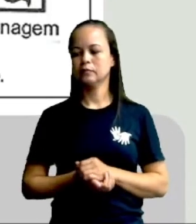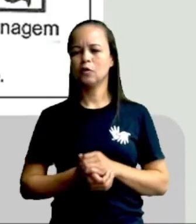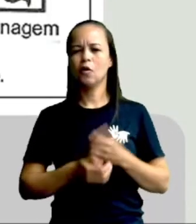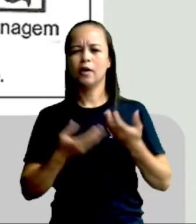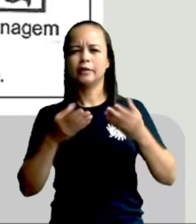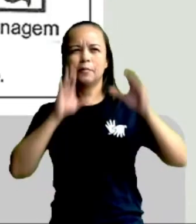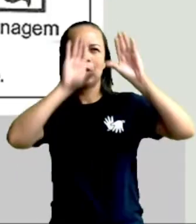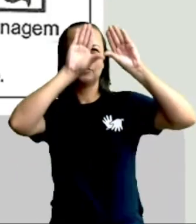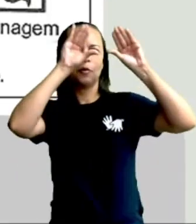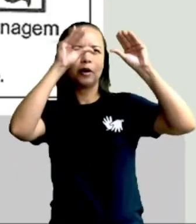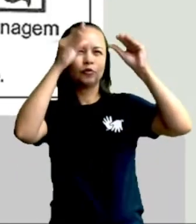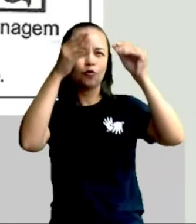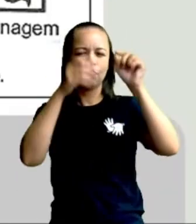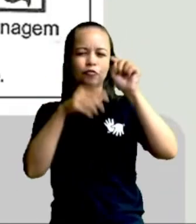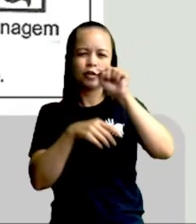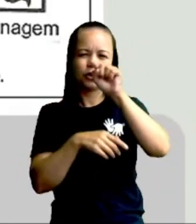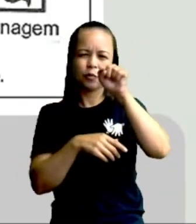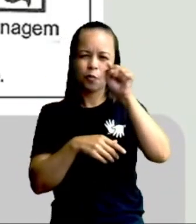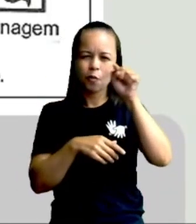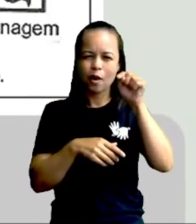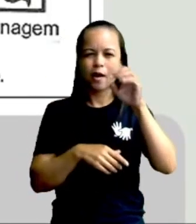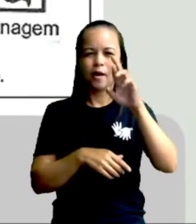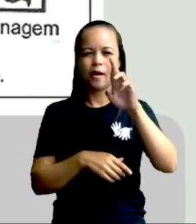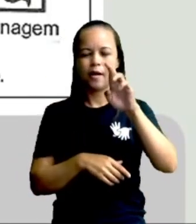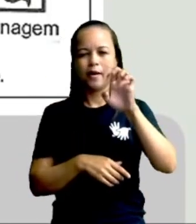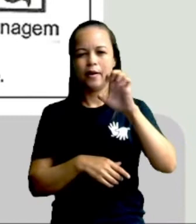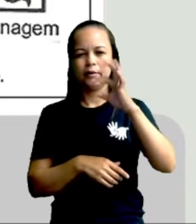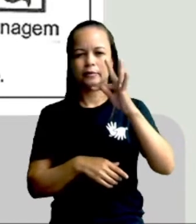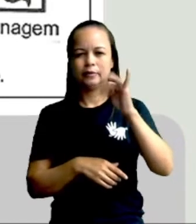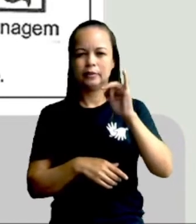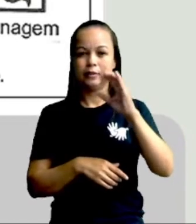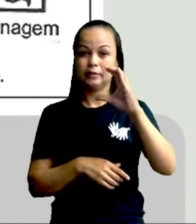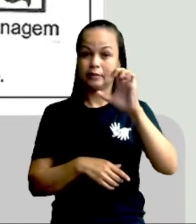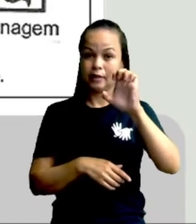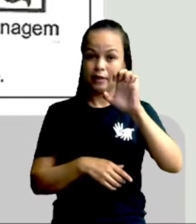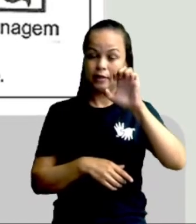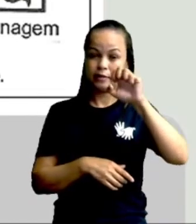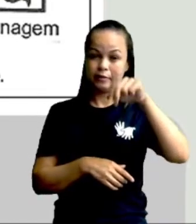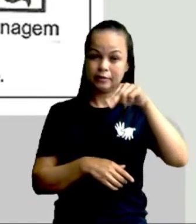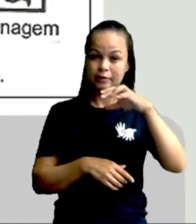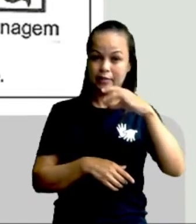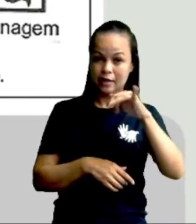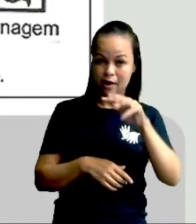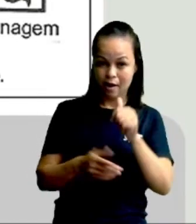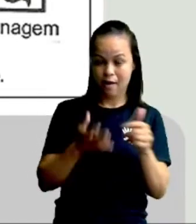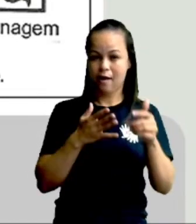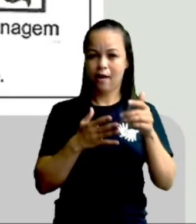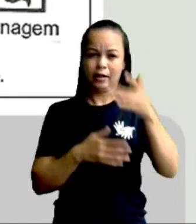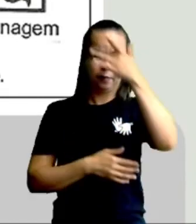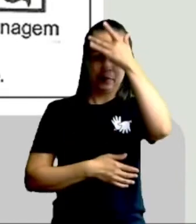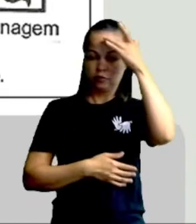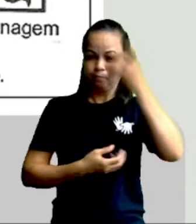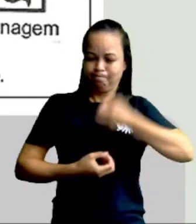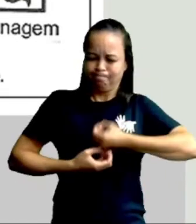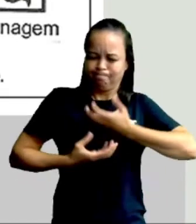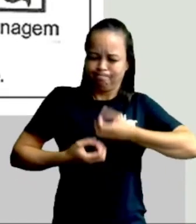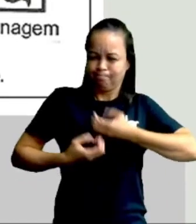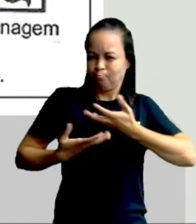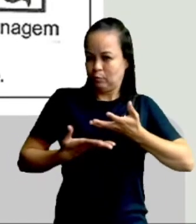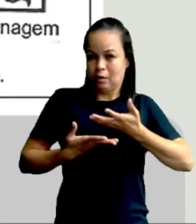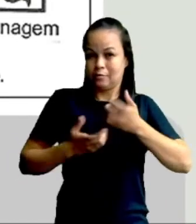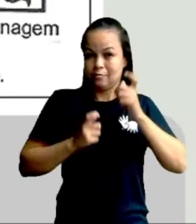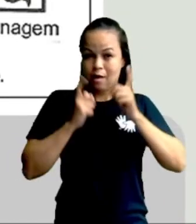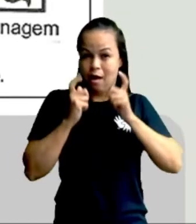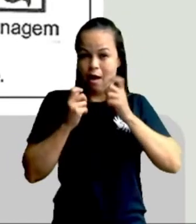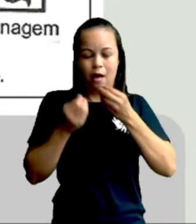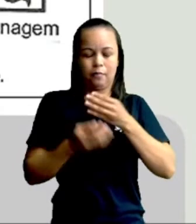nuvem com três pontinhos, que são as reticências. Gente, isso aí, o personagem, ele não consegue se expressar. Então, ele fica uma